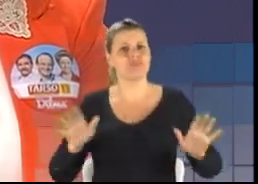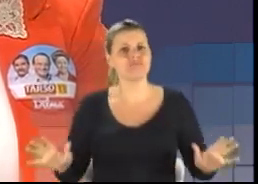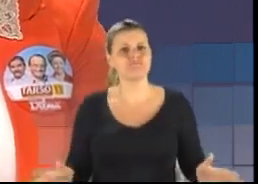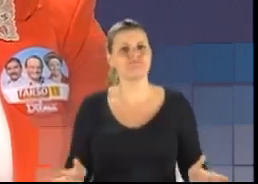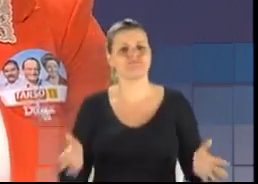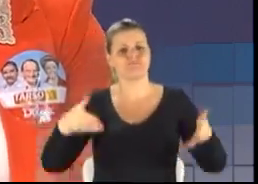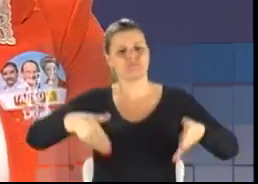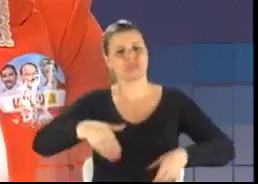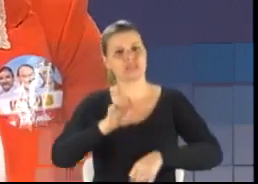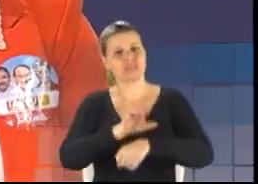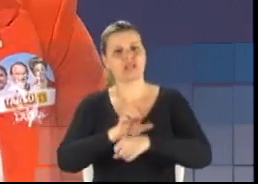e para o nosso país.